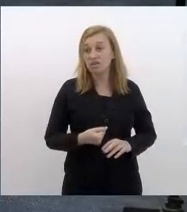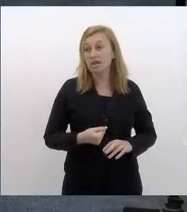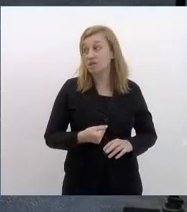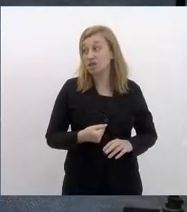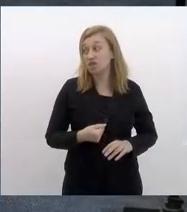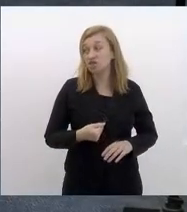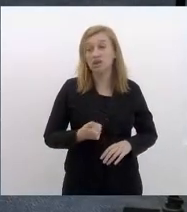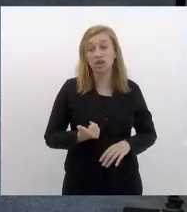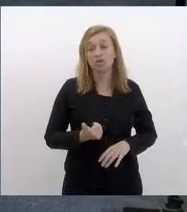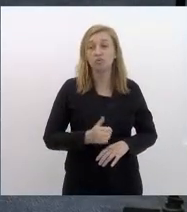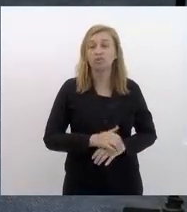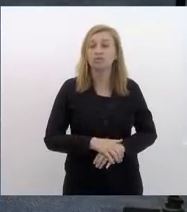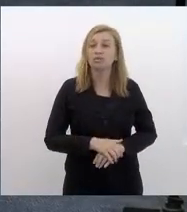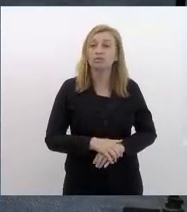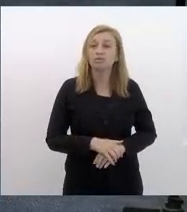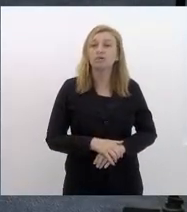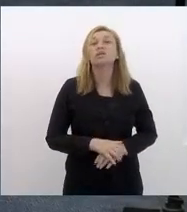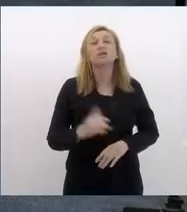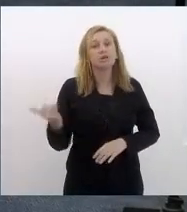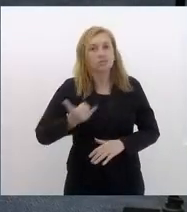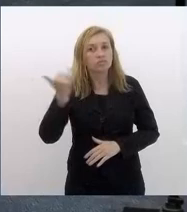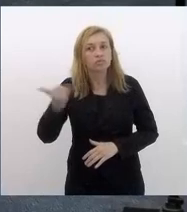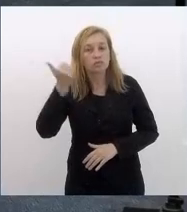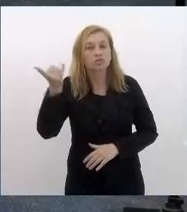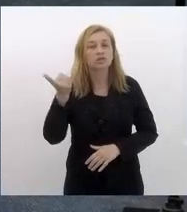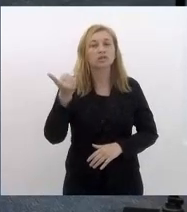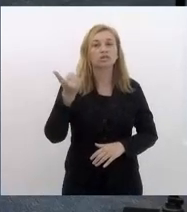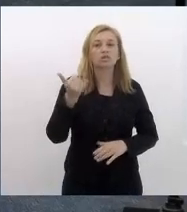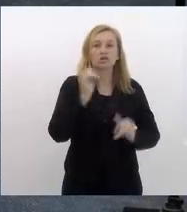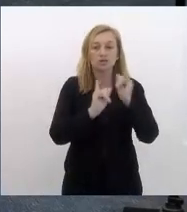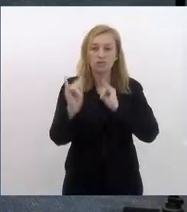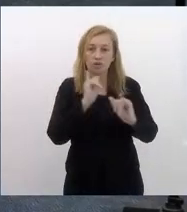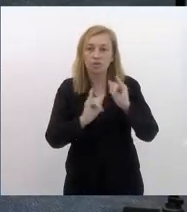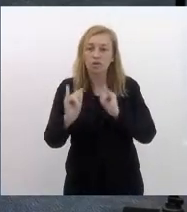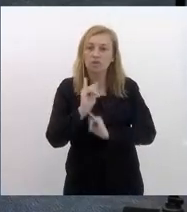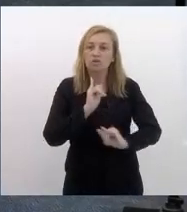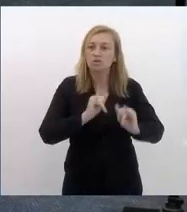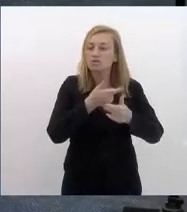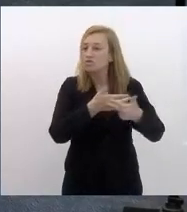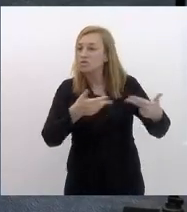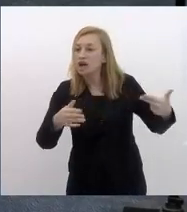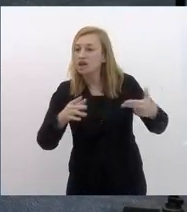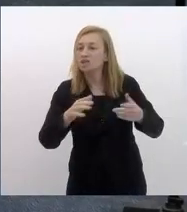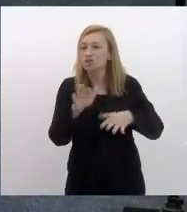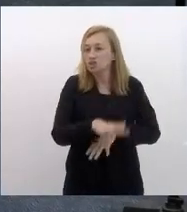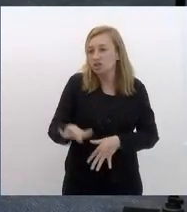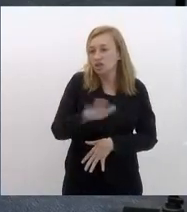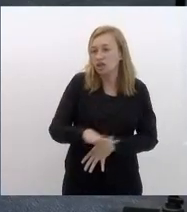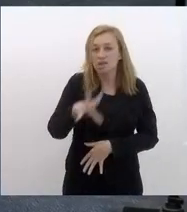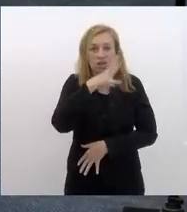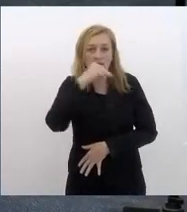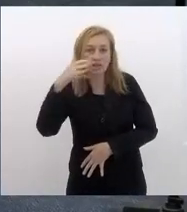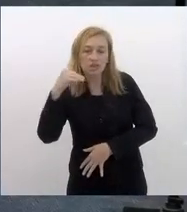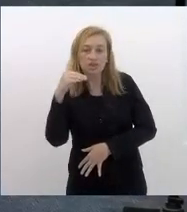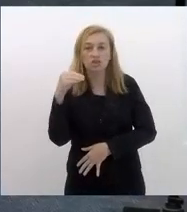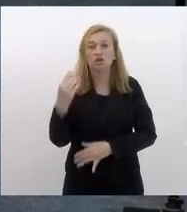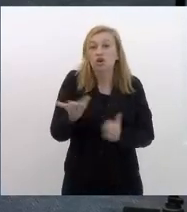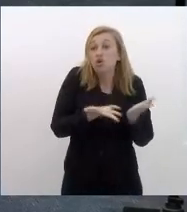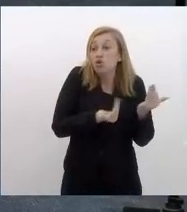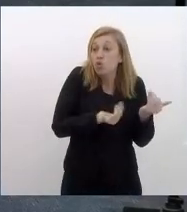educação transformadora tem sido muito importante atendendo e formando milhares de crianças adolescentes e jovens